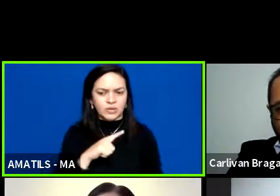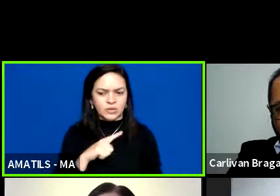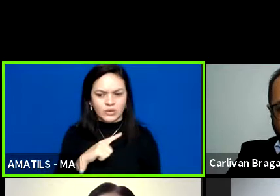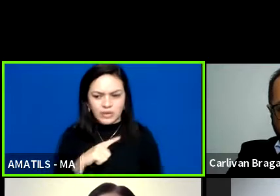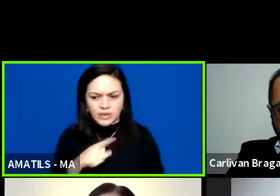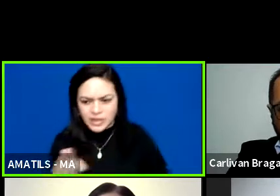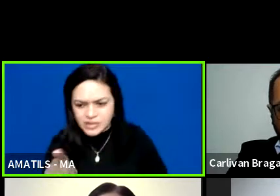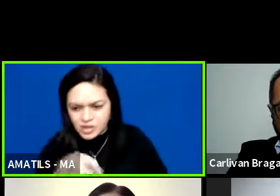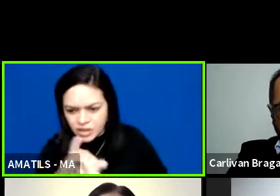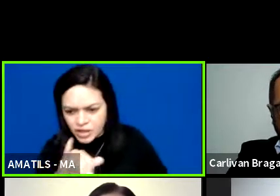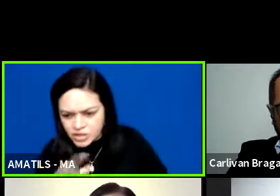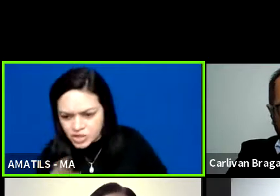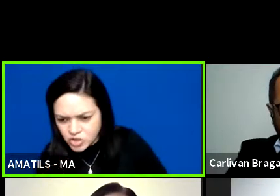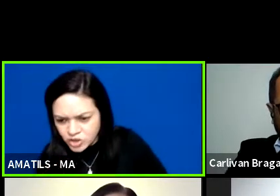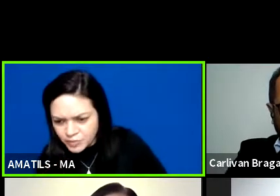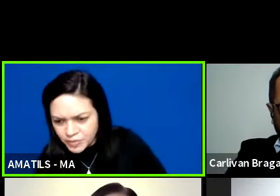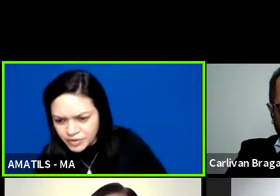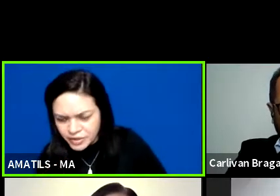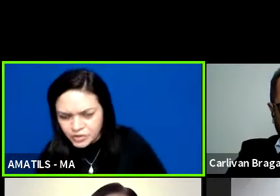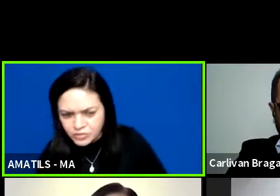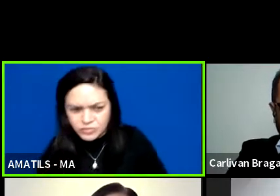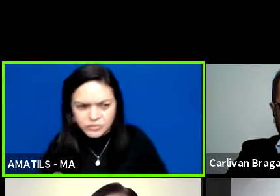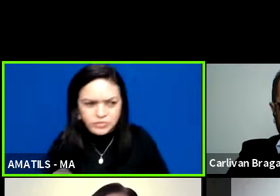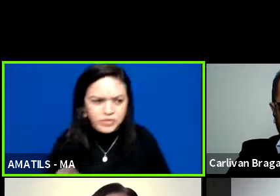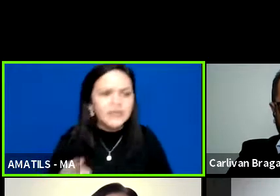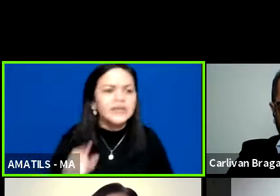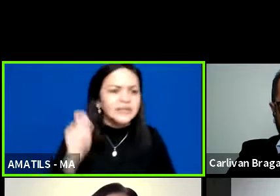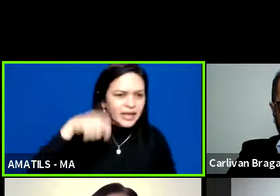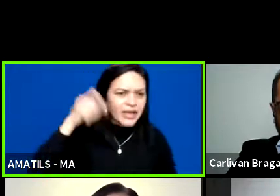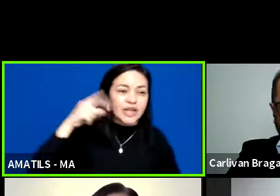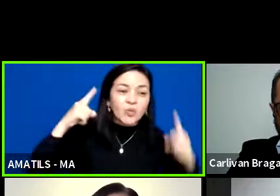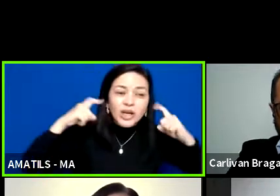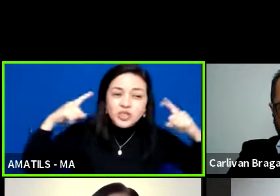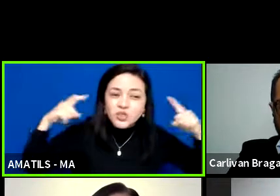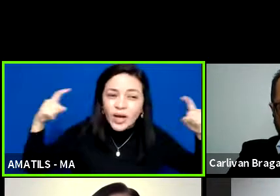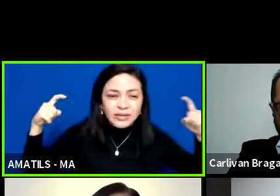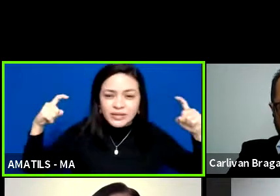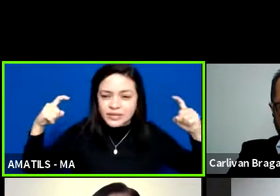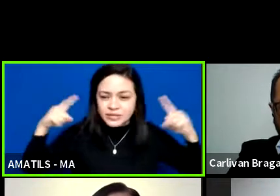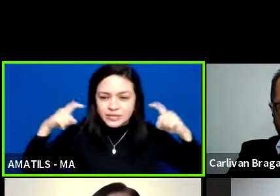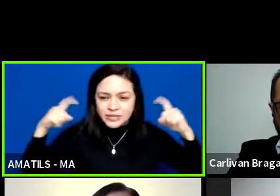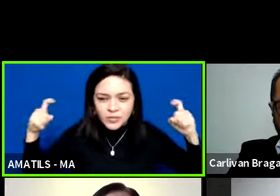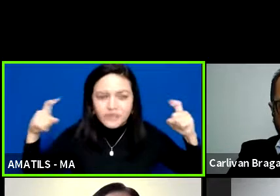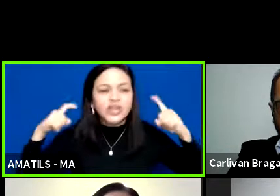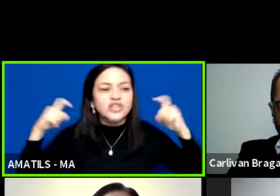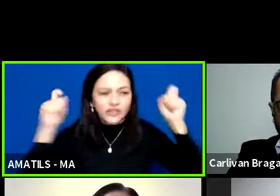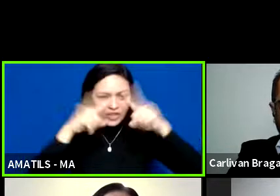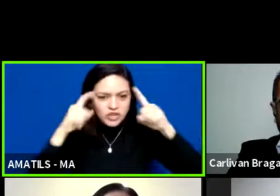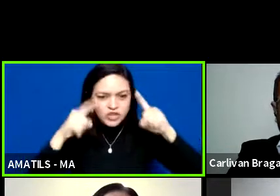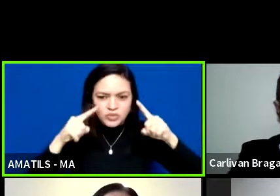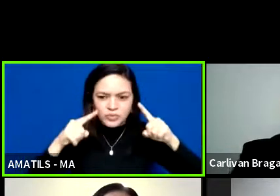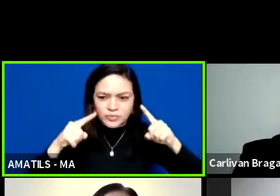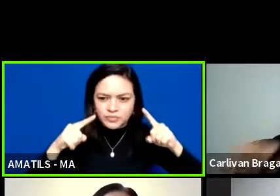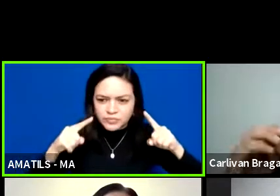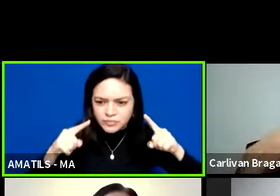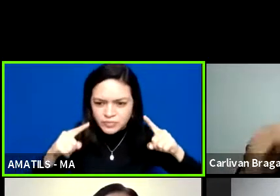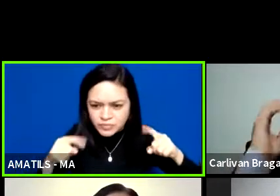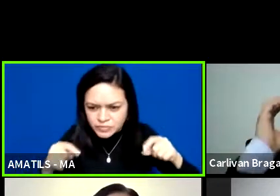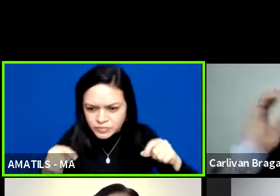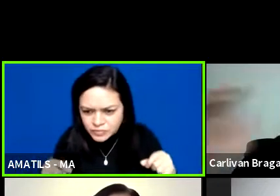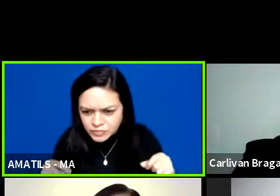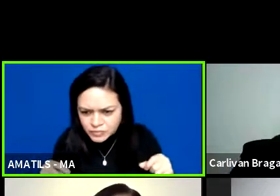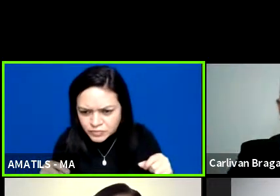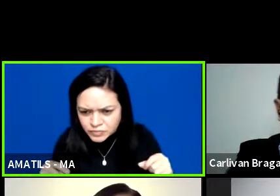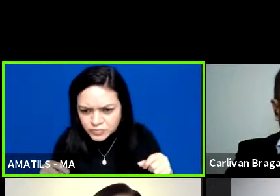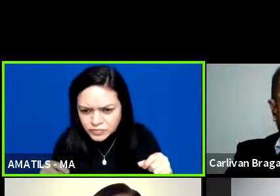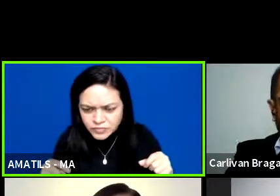Está difícil a comunicação? Gás, oi. Está difícil o barulho, né? É você bem breve,